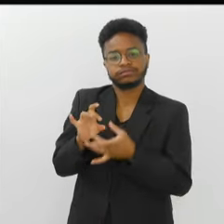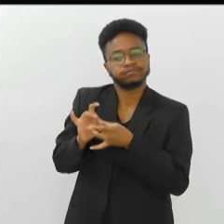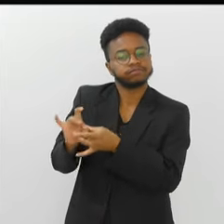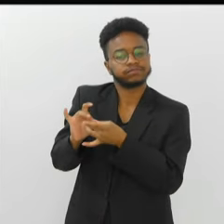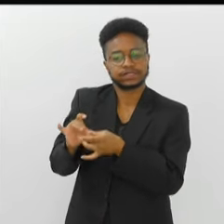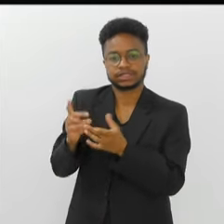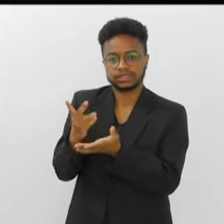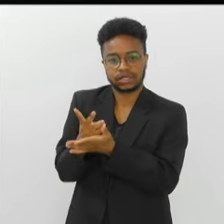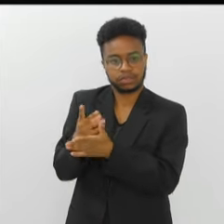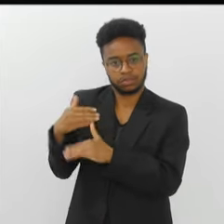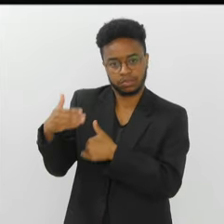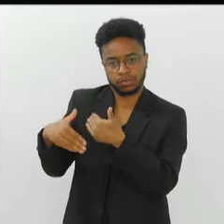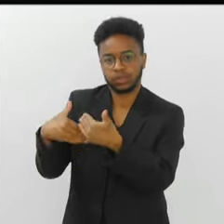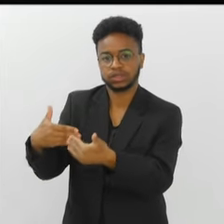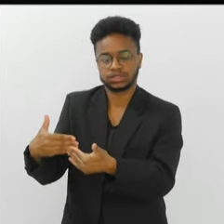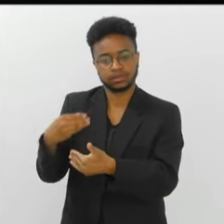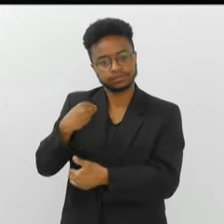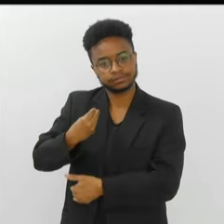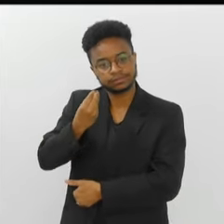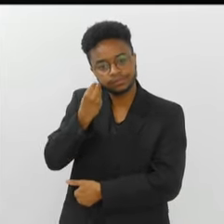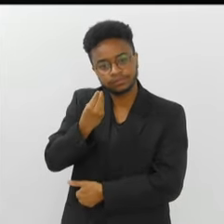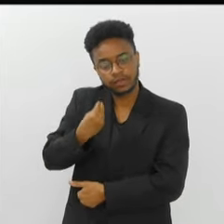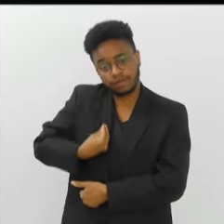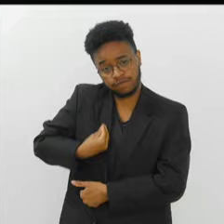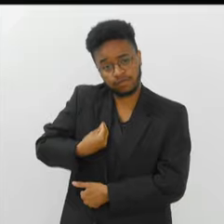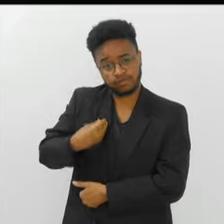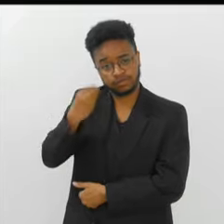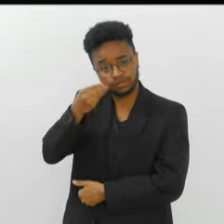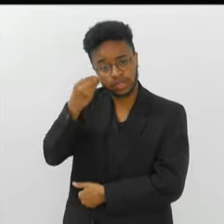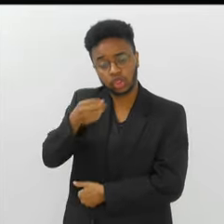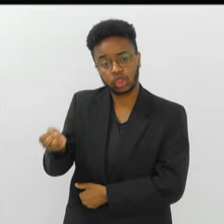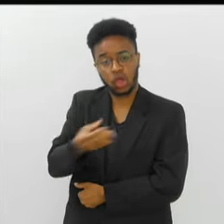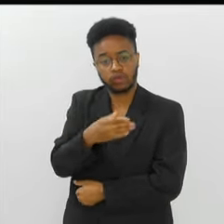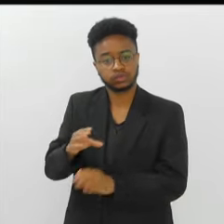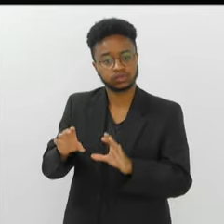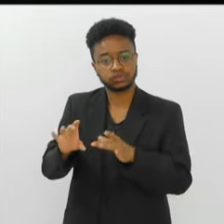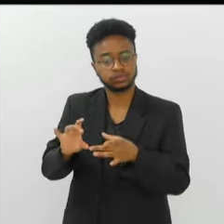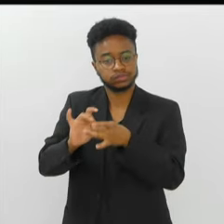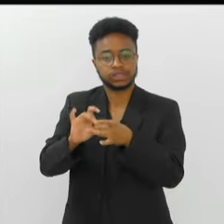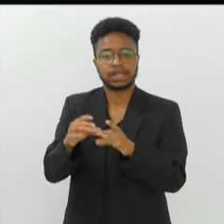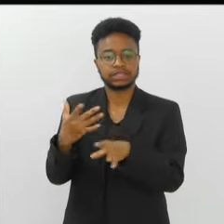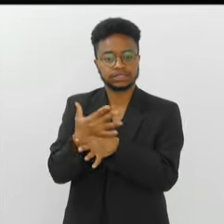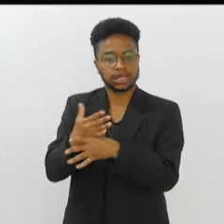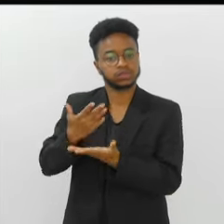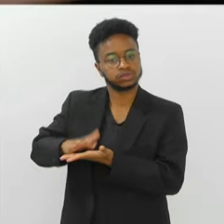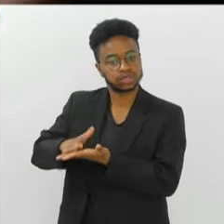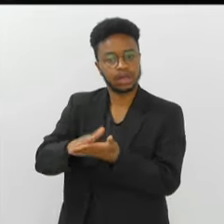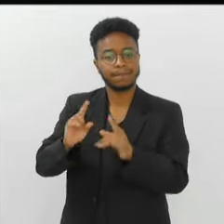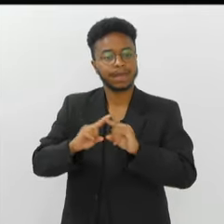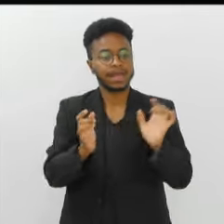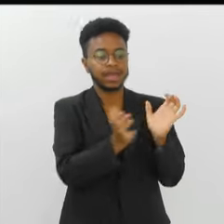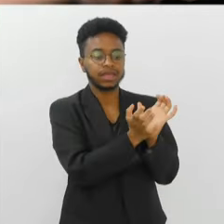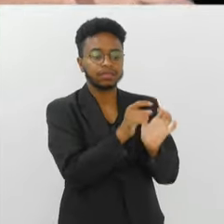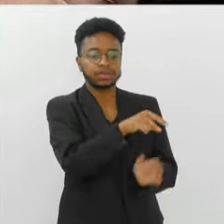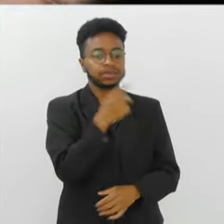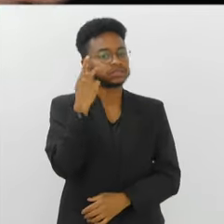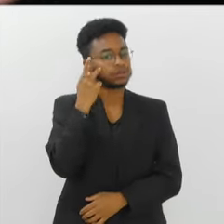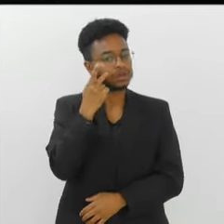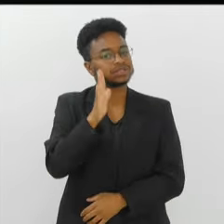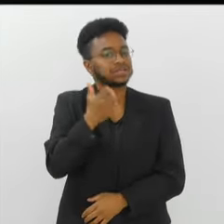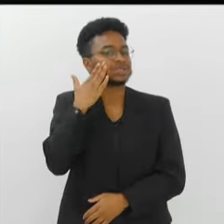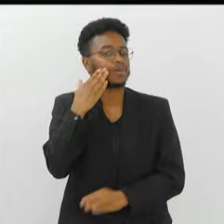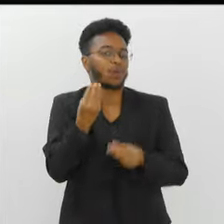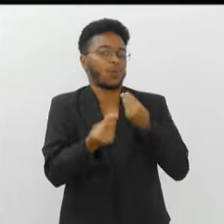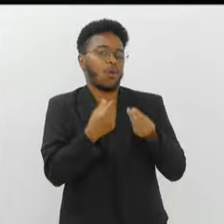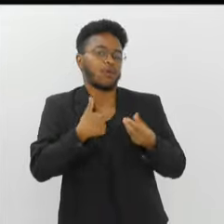acompanha nesse processo de uma vivência na cidade do samba, que é nova. E a equipe de São Paulo, que já entende como eu